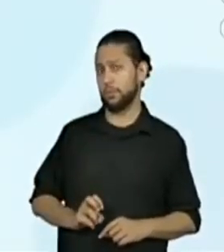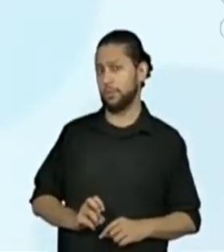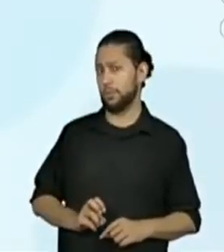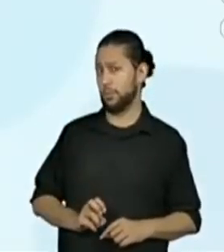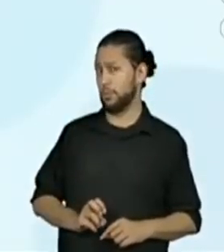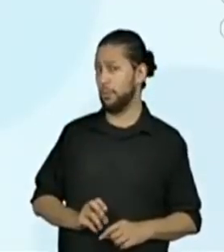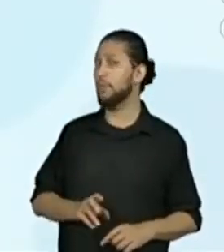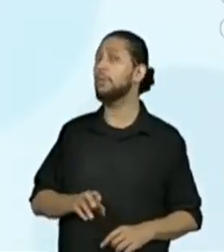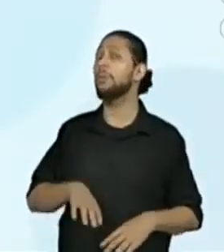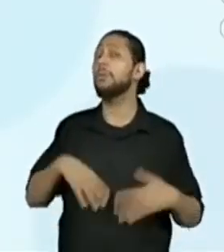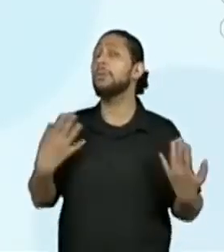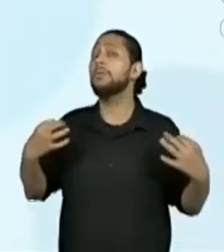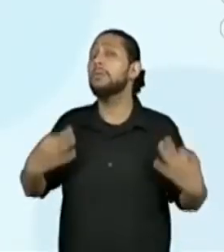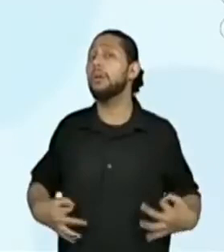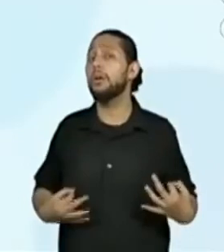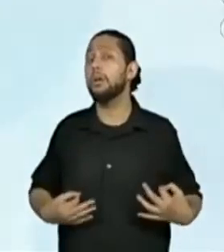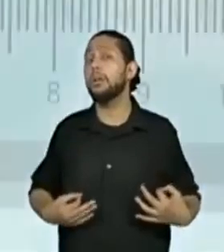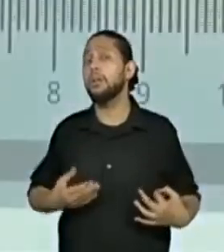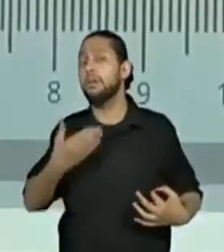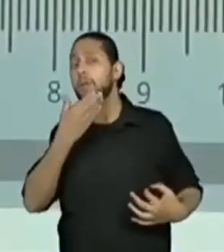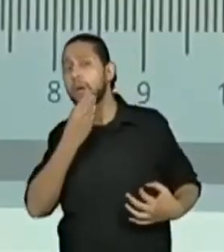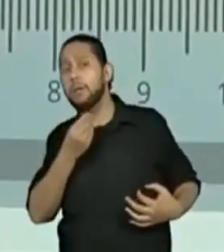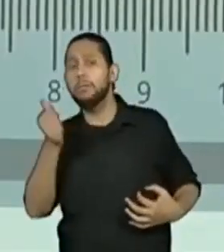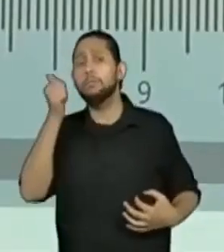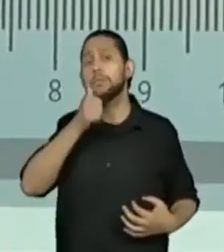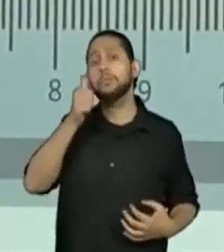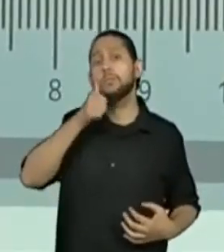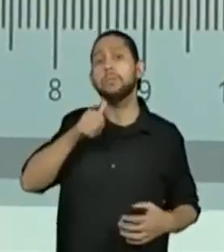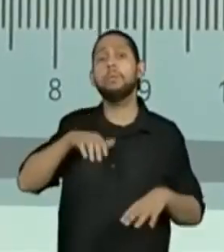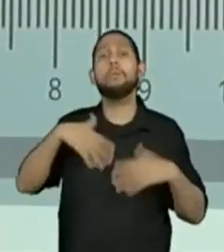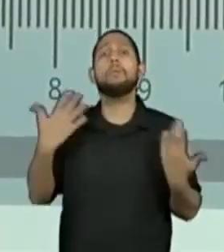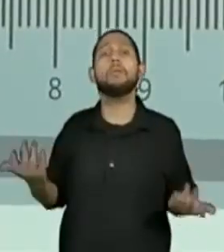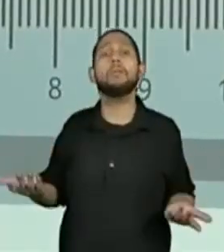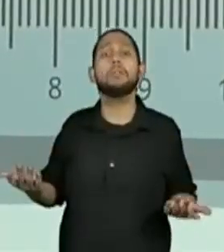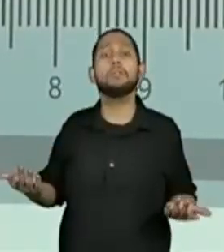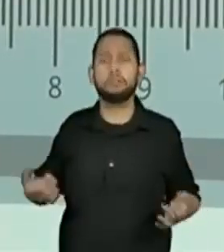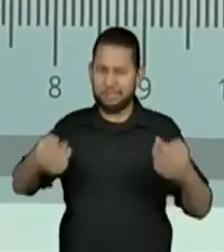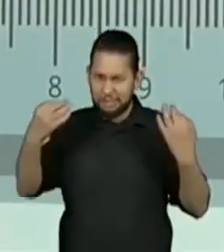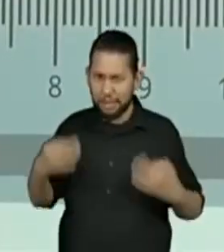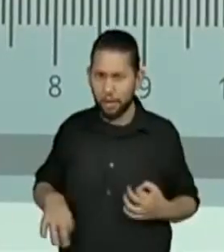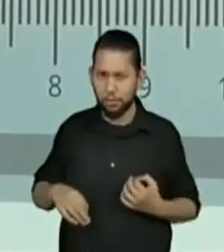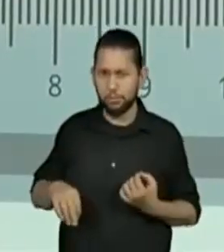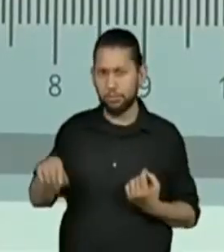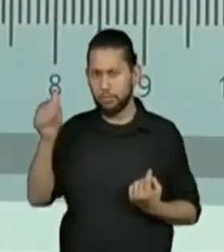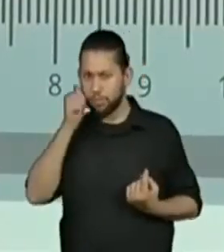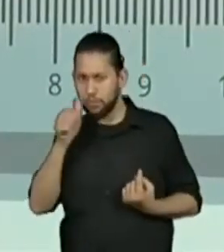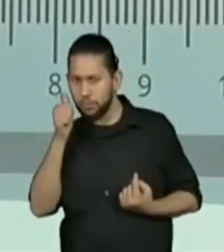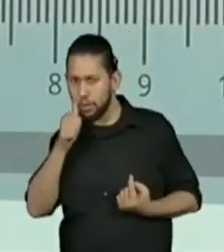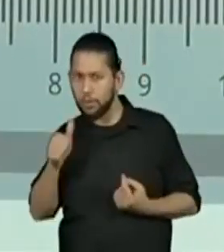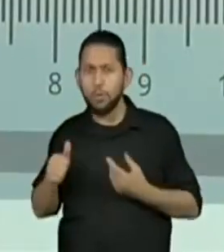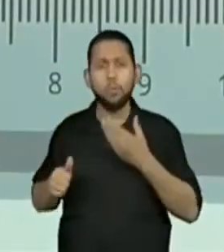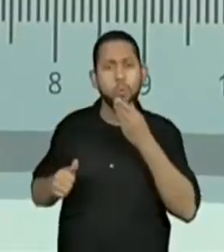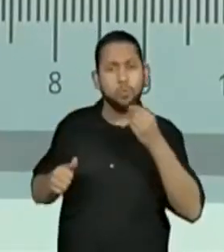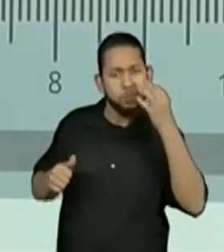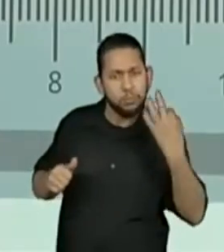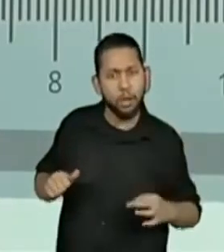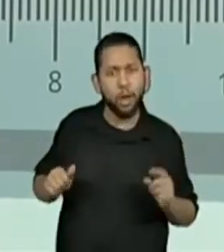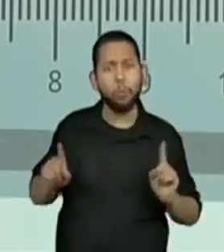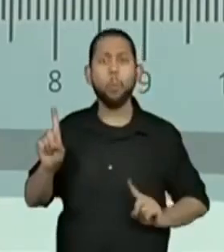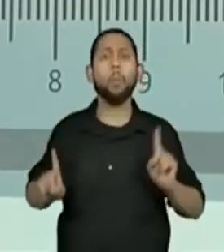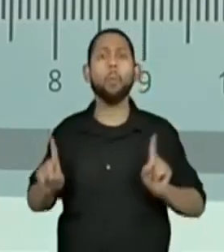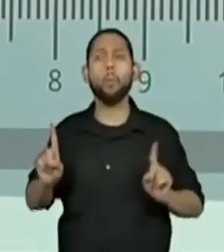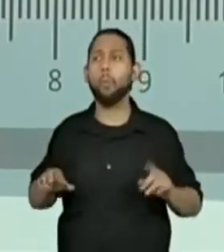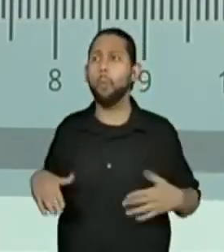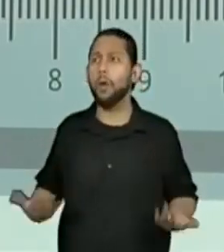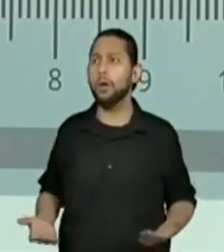E então, quem está, os professores já estão comentando ali, o